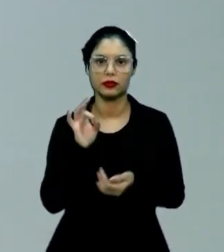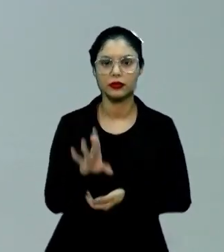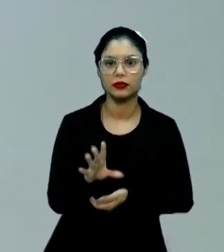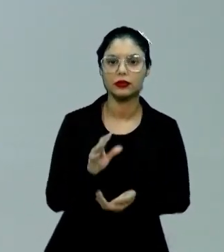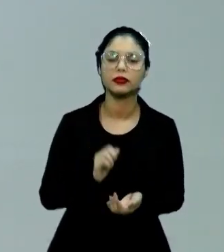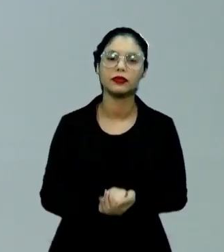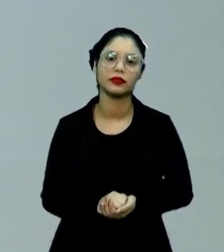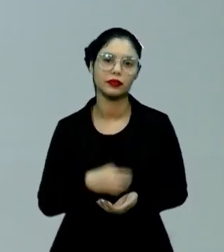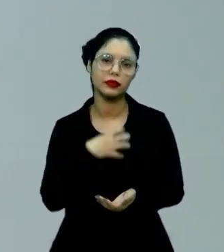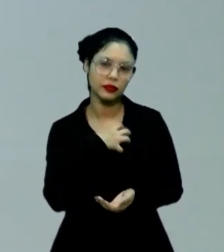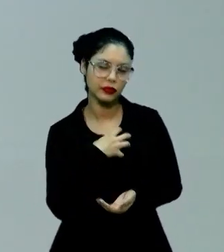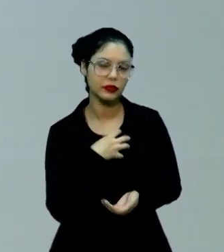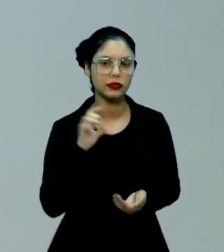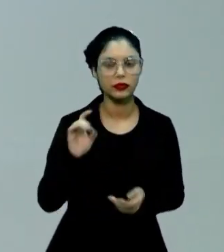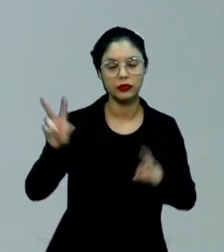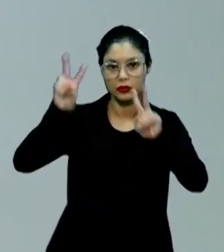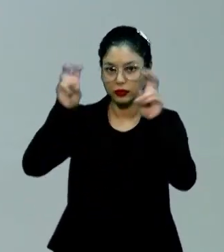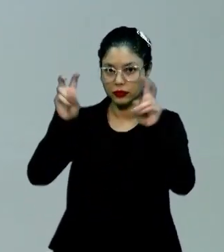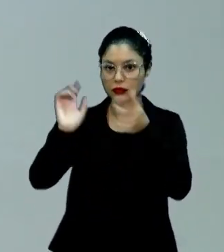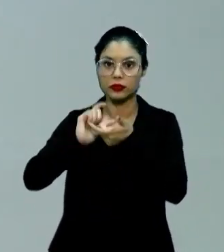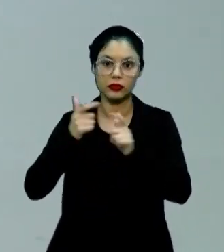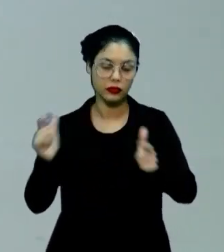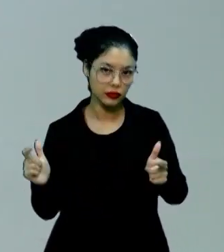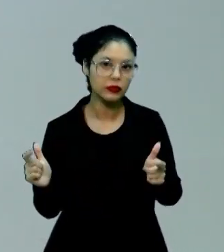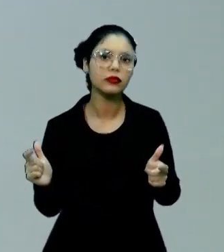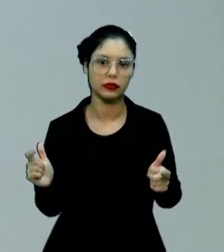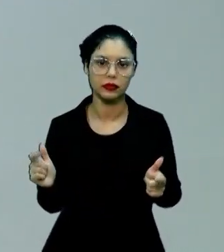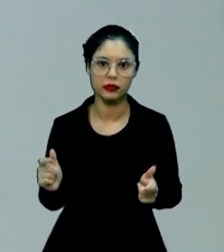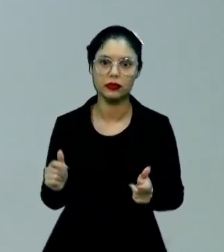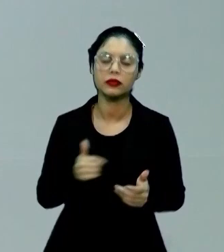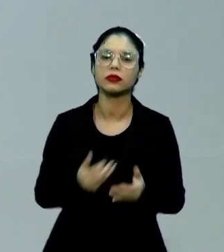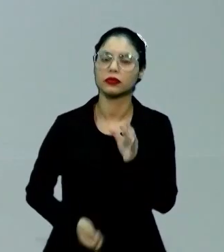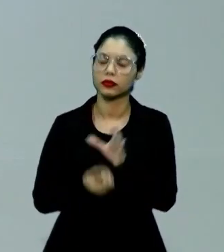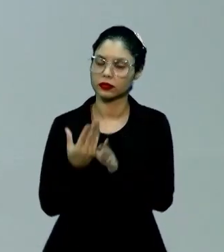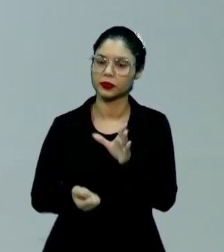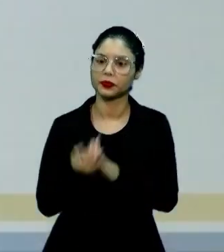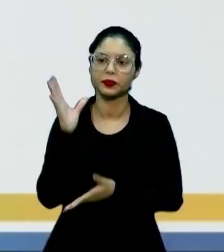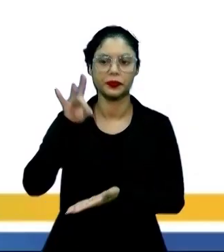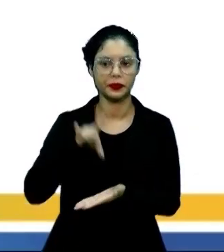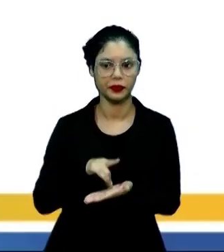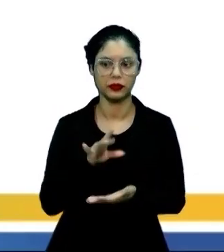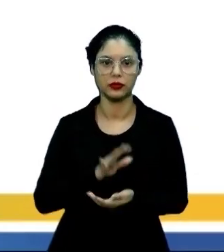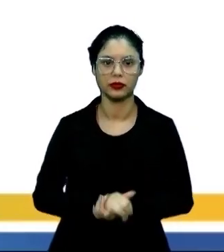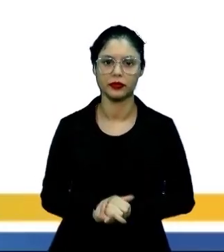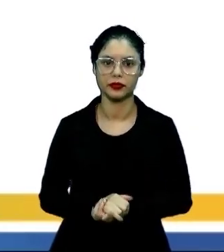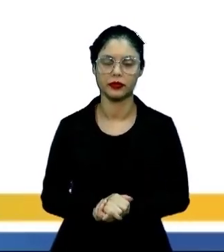que o sentimentalismo, ele não é abordado com tanta ênfase aí nas produções realistas.